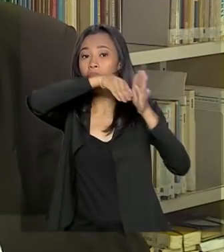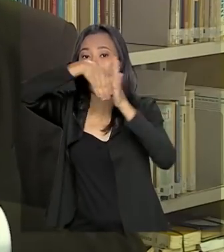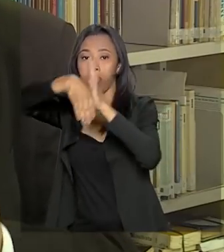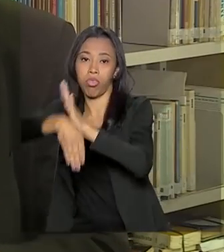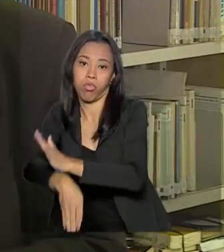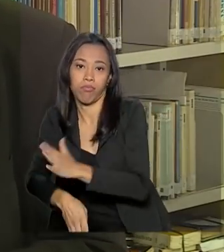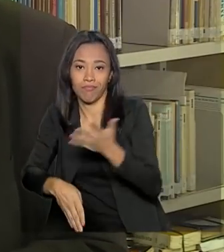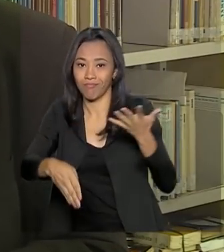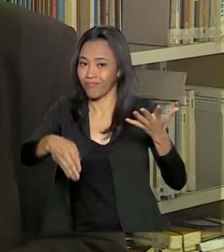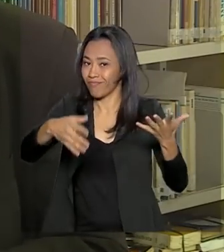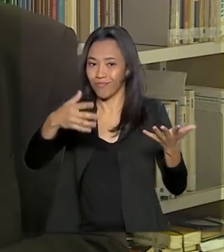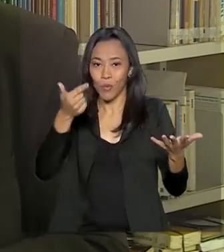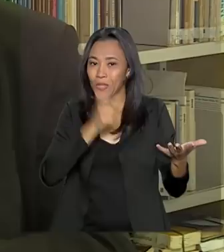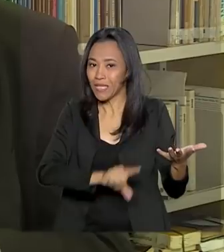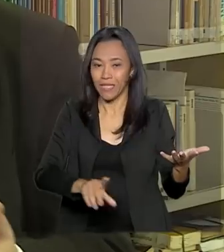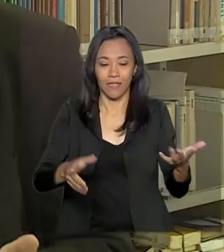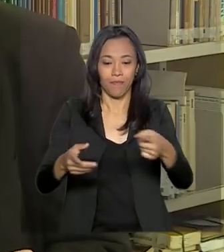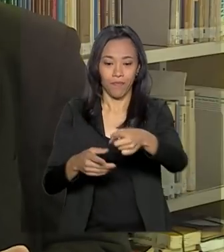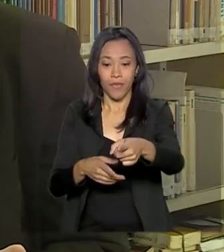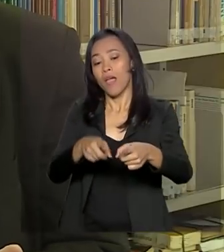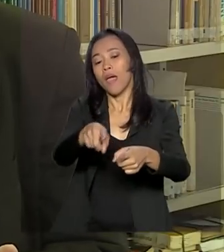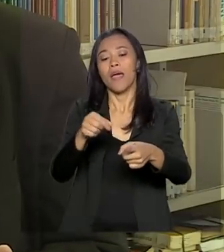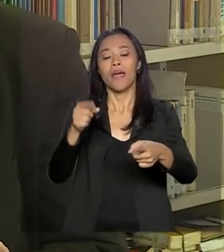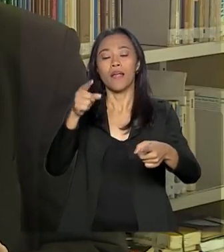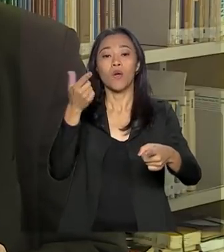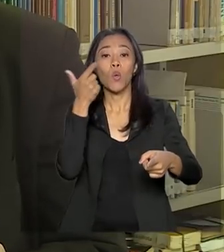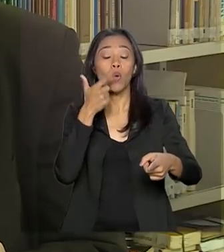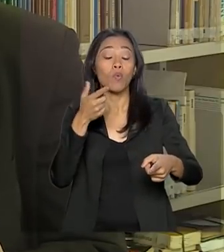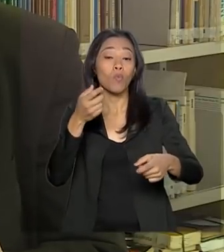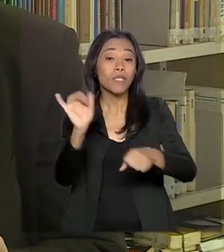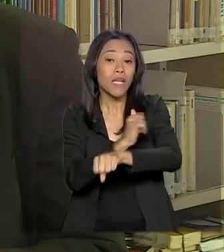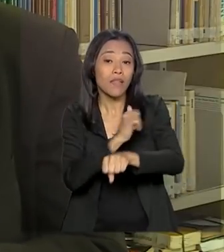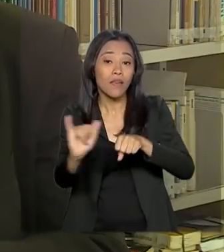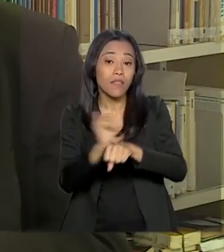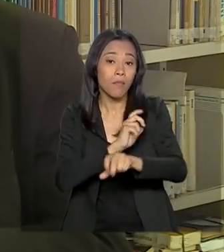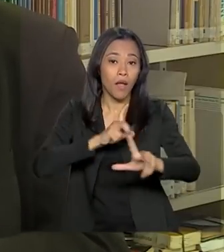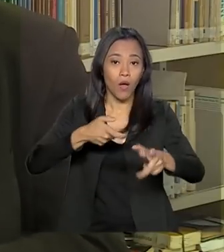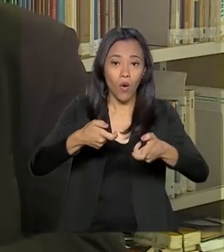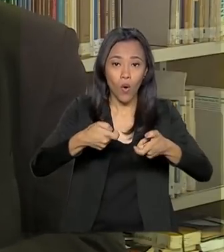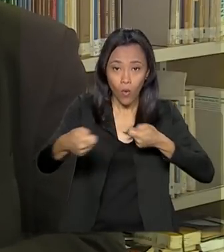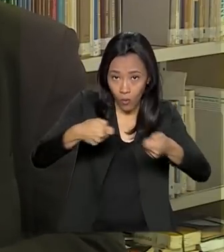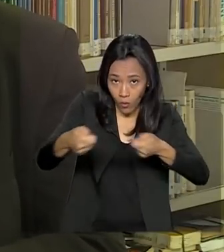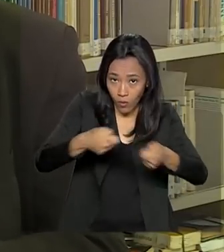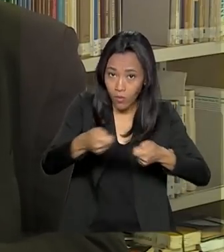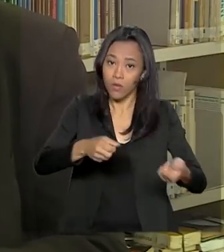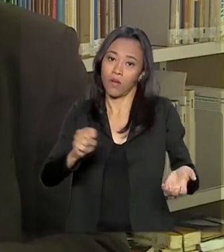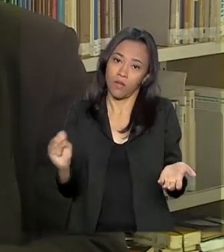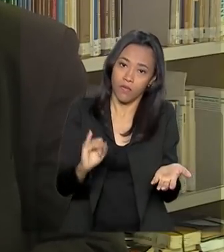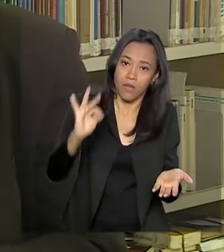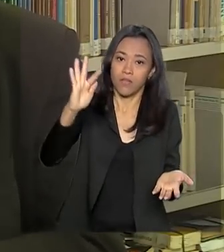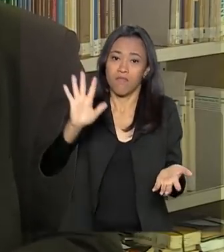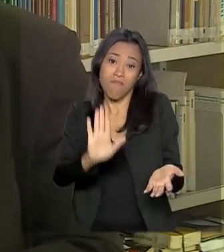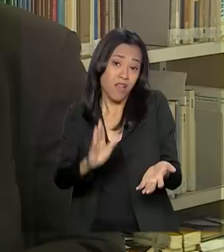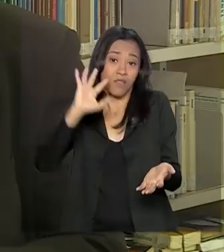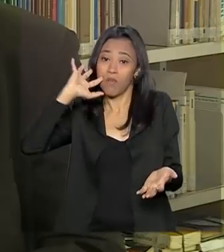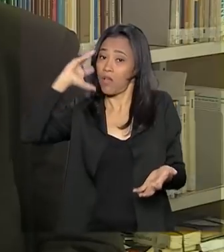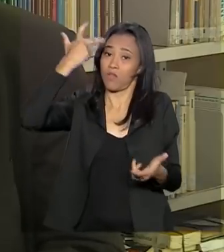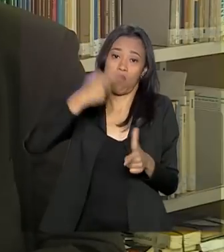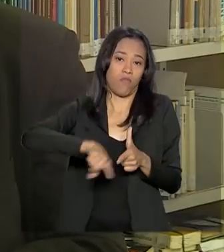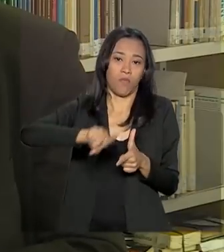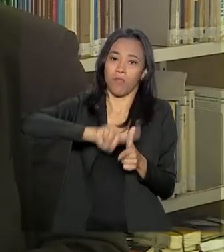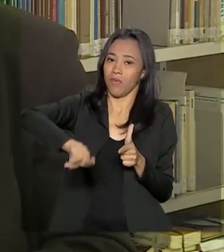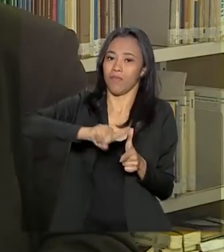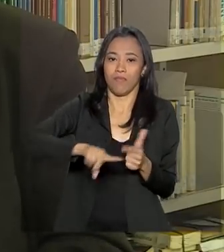forma de reduzir a temperatura alta da economia, mas não resolve o problema,